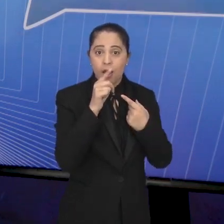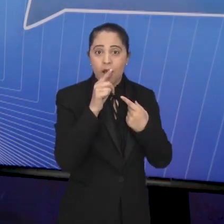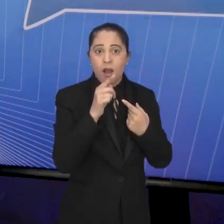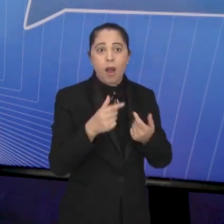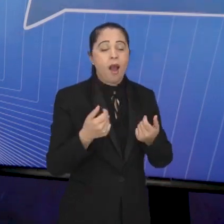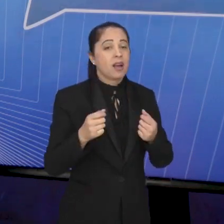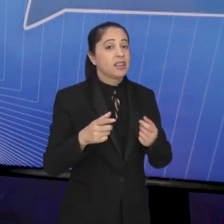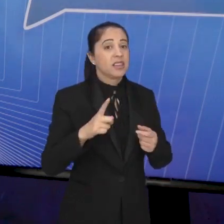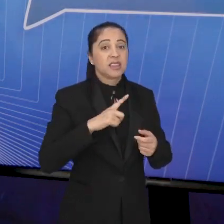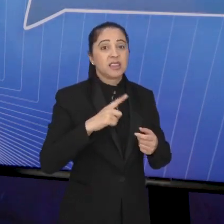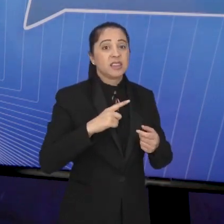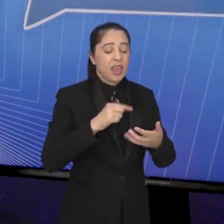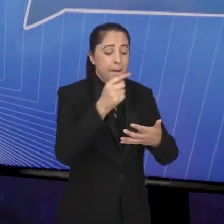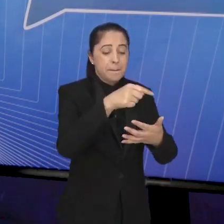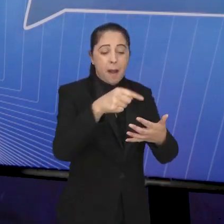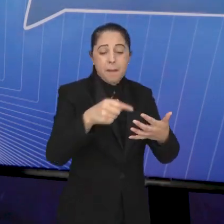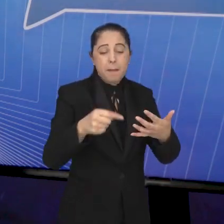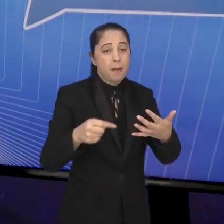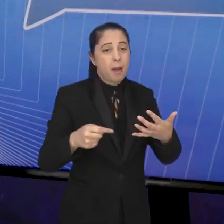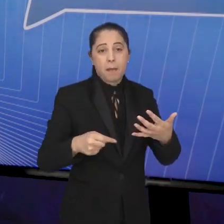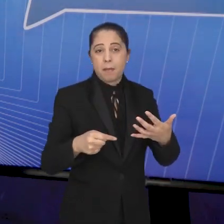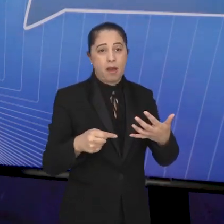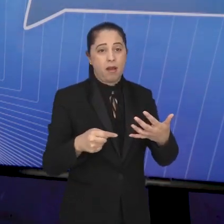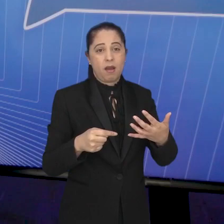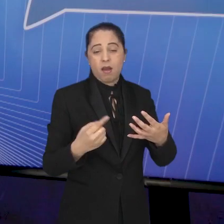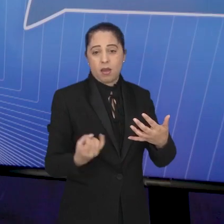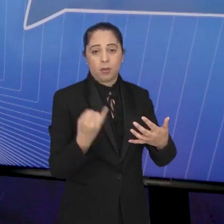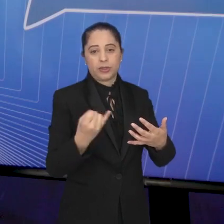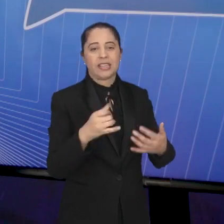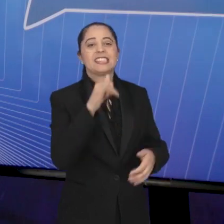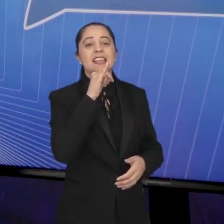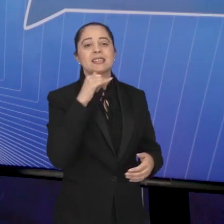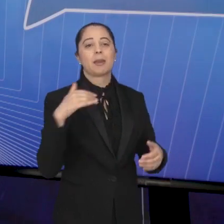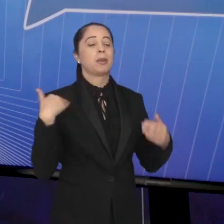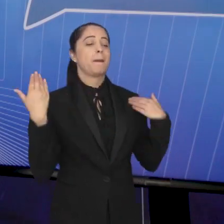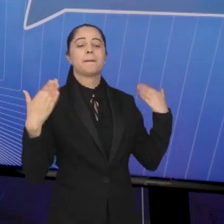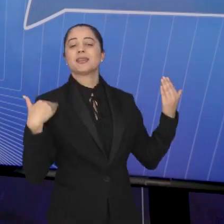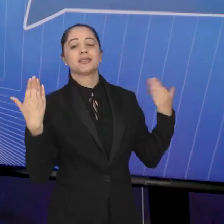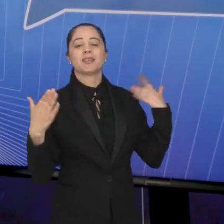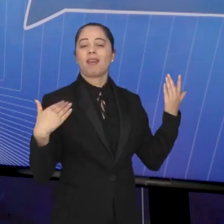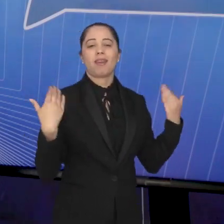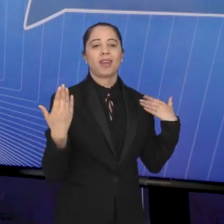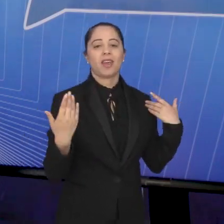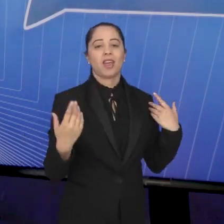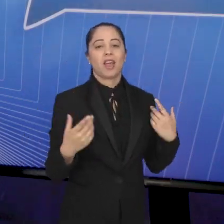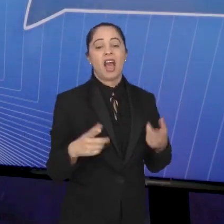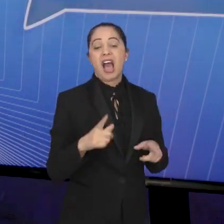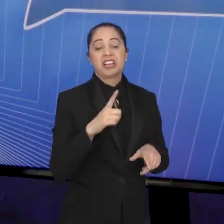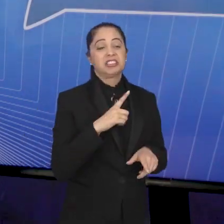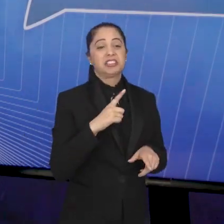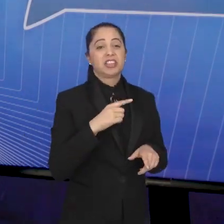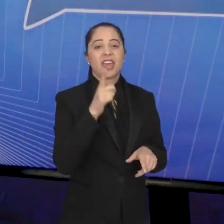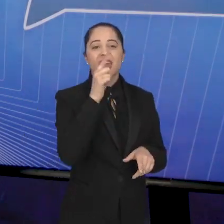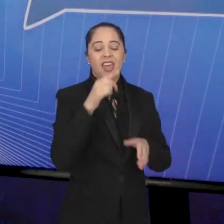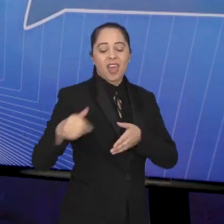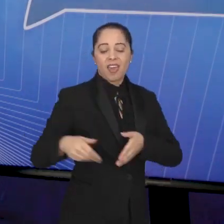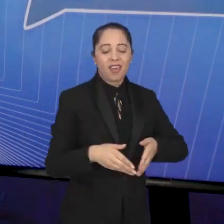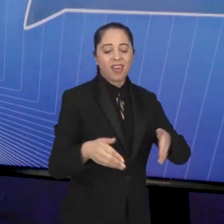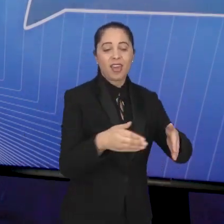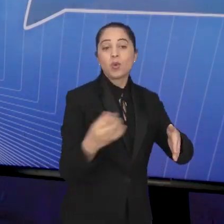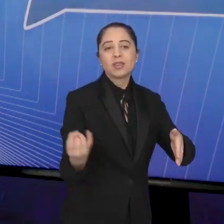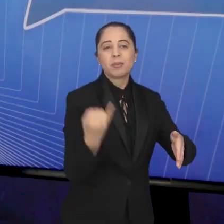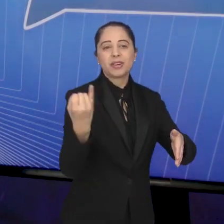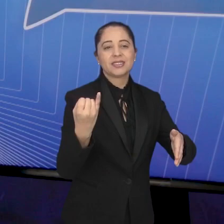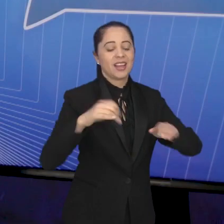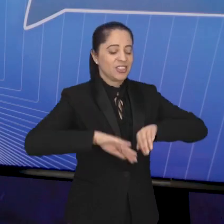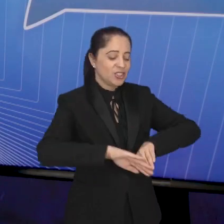utilizada para diversas finalidades, diversos usos. Então, o lazer, por exemplo. A gente tem determinados rios que